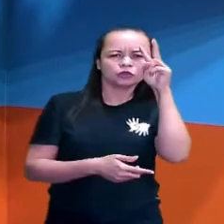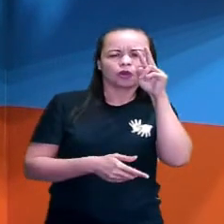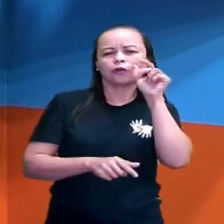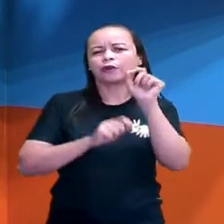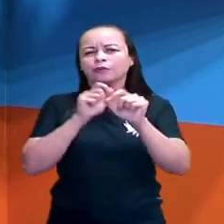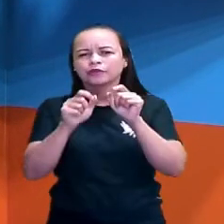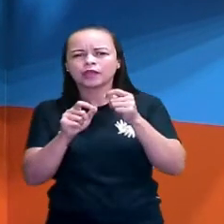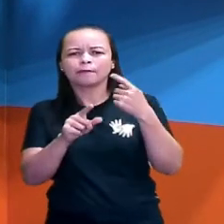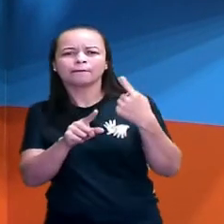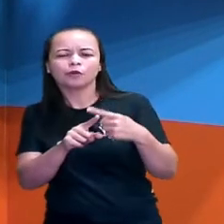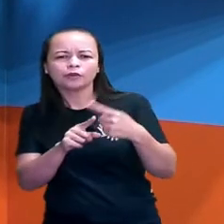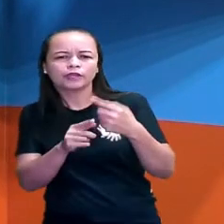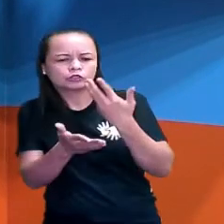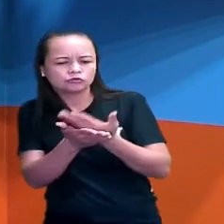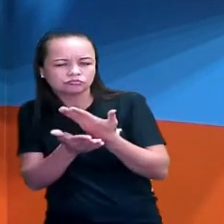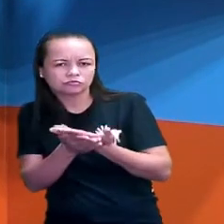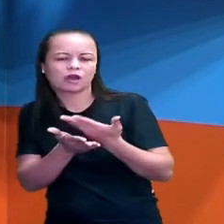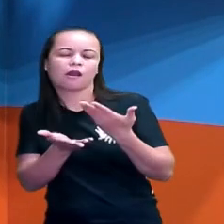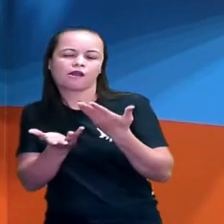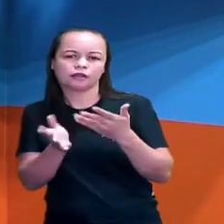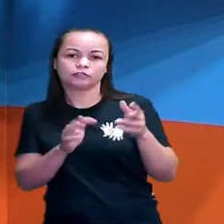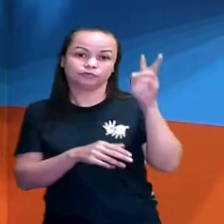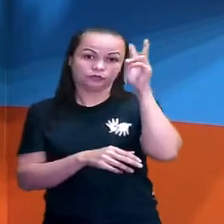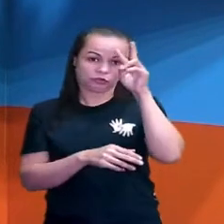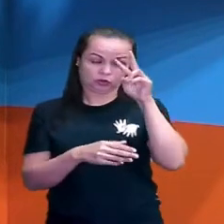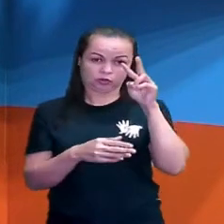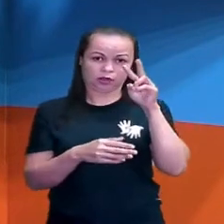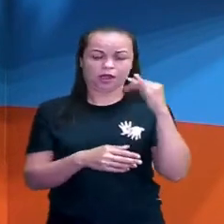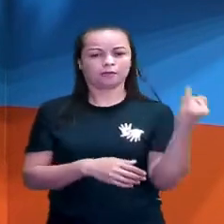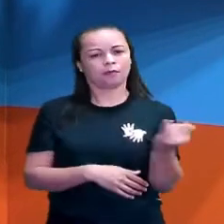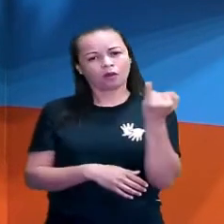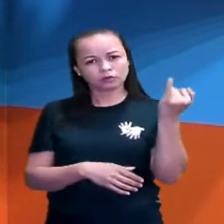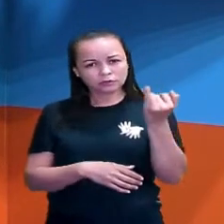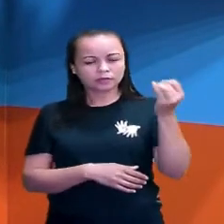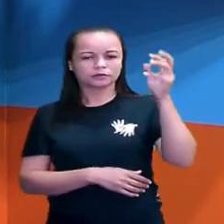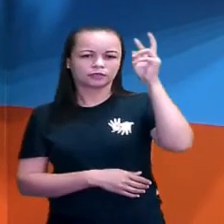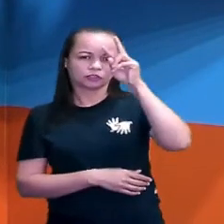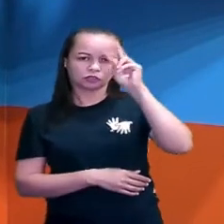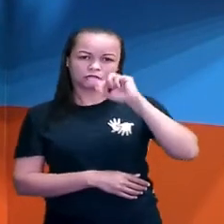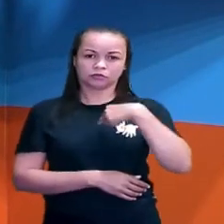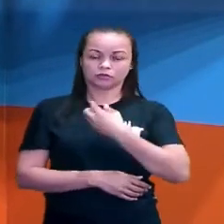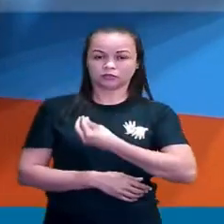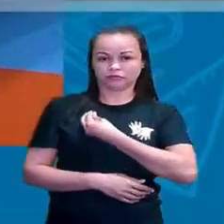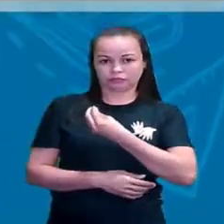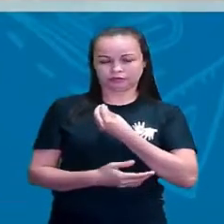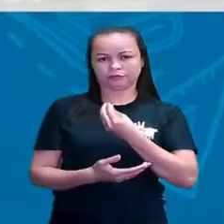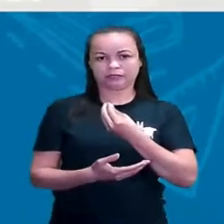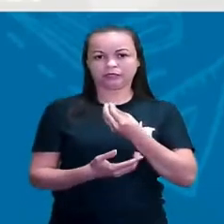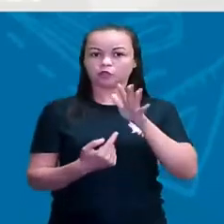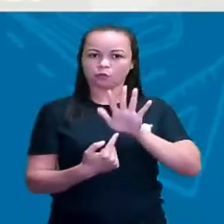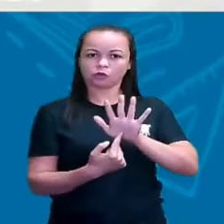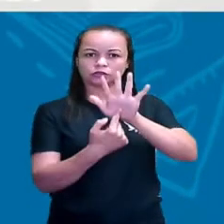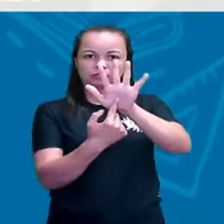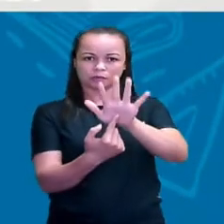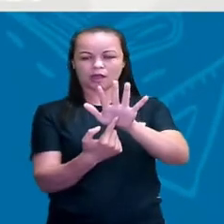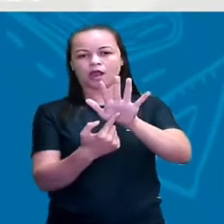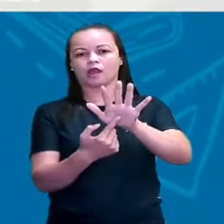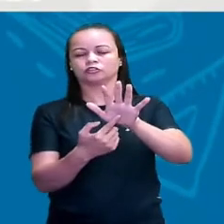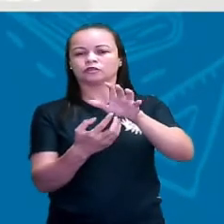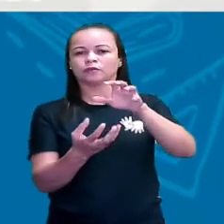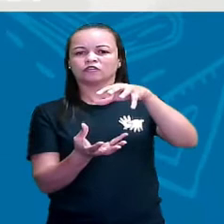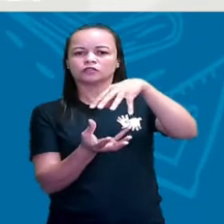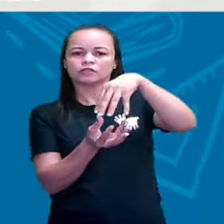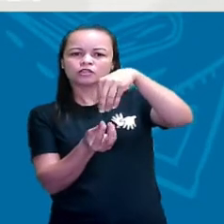história na nossa vida. E, para abrir a nossa aula, eu trouxe essa imagem aí, que é a ampulheta, né? Essa